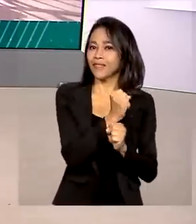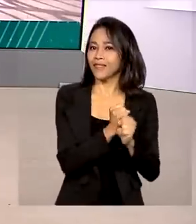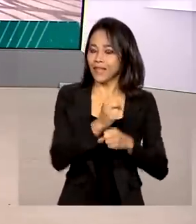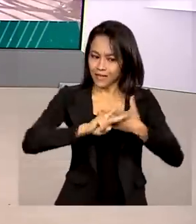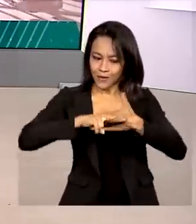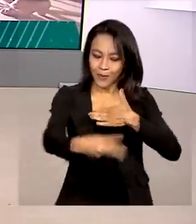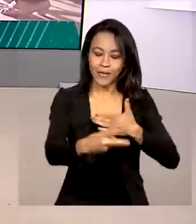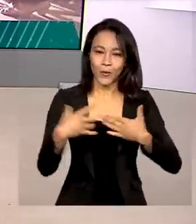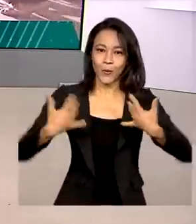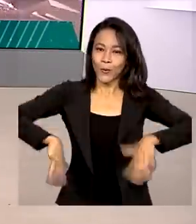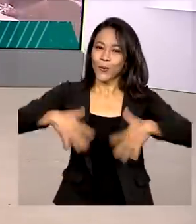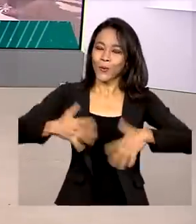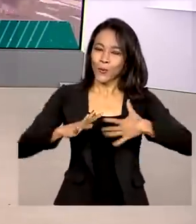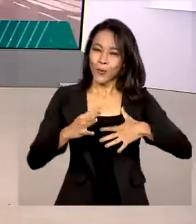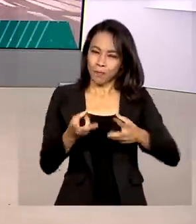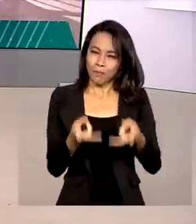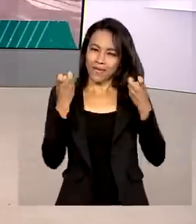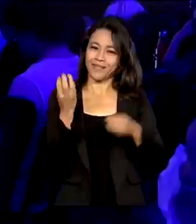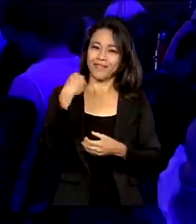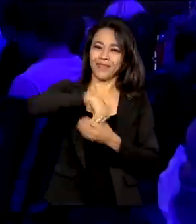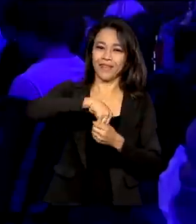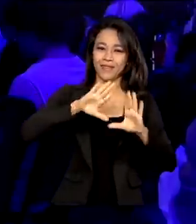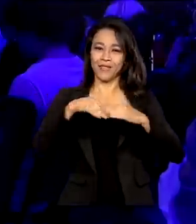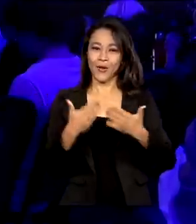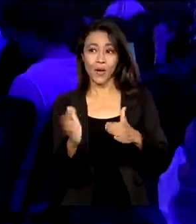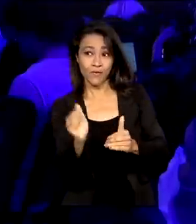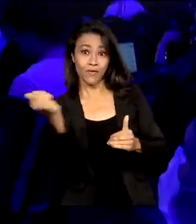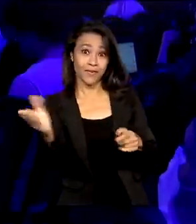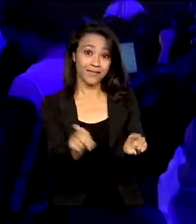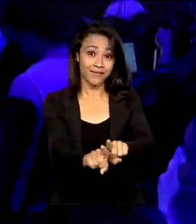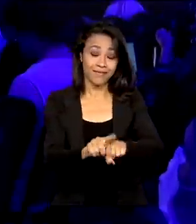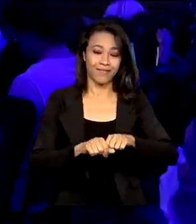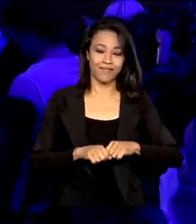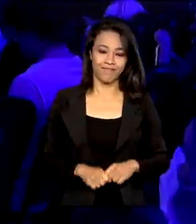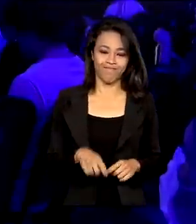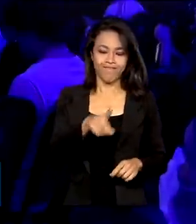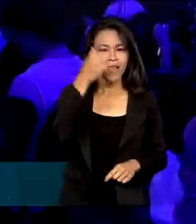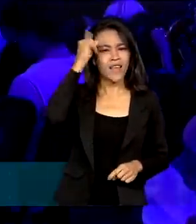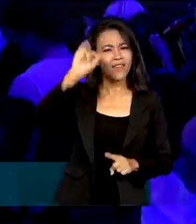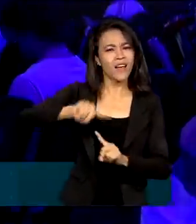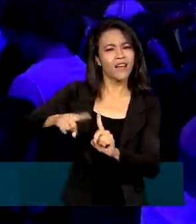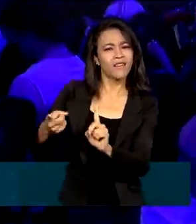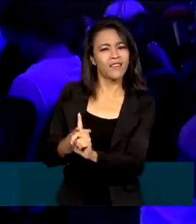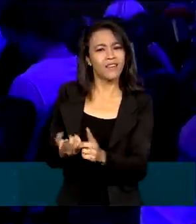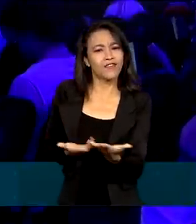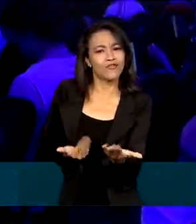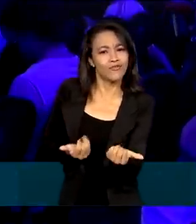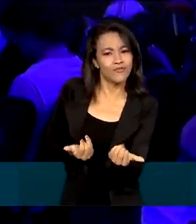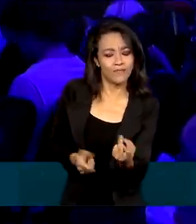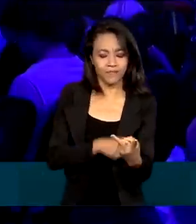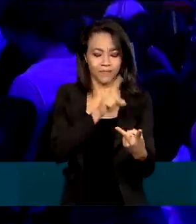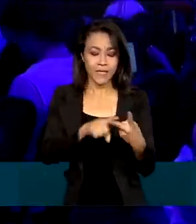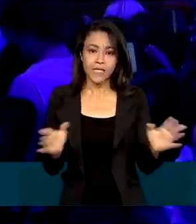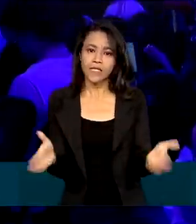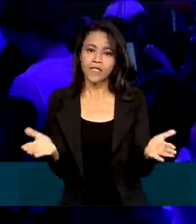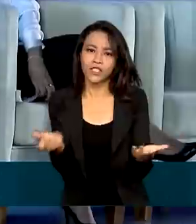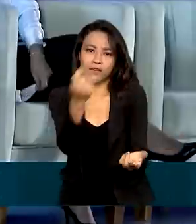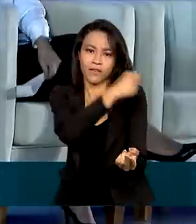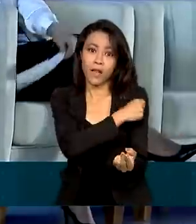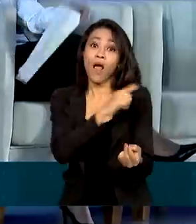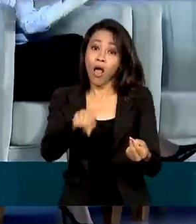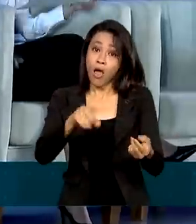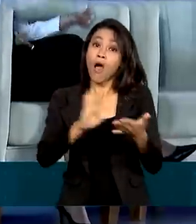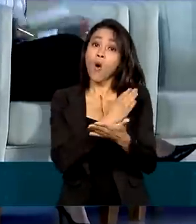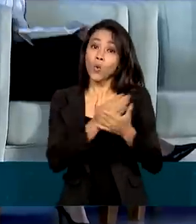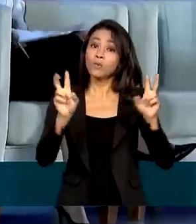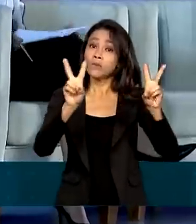sentidos dentro e fora de sala de aula. Prevenção à gravidez precoce e incentiva à vacinação são apenas alguns